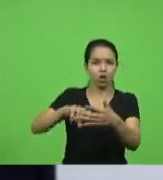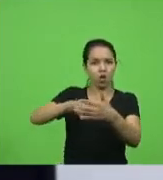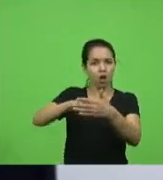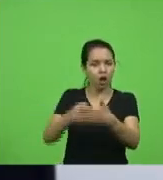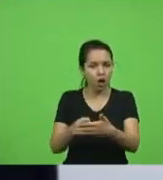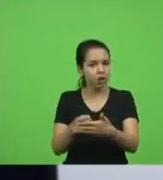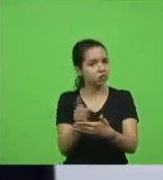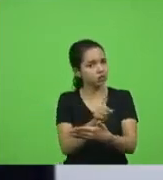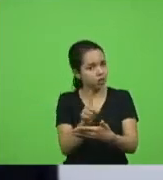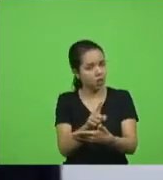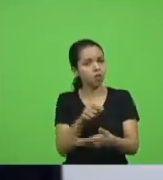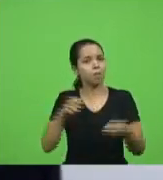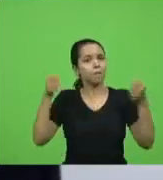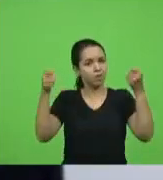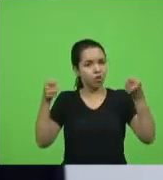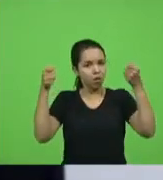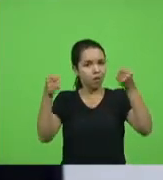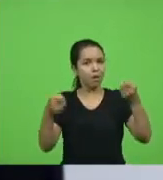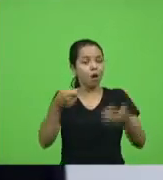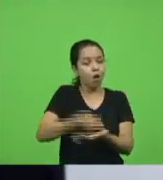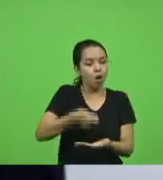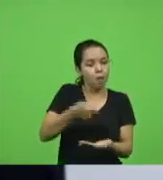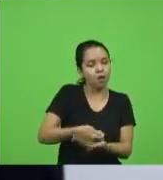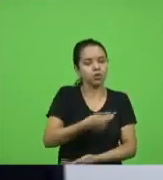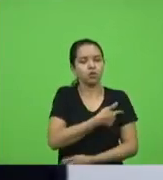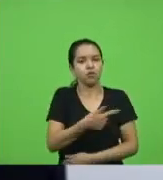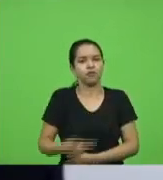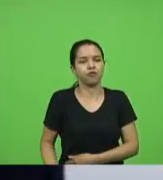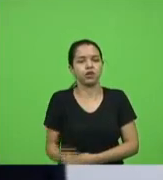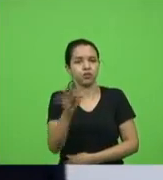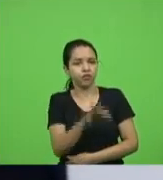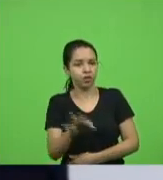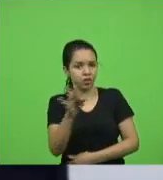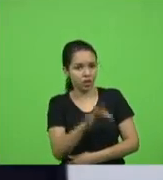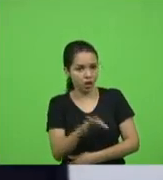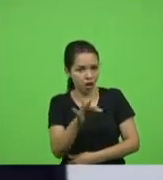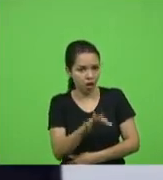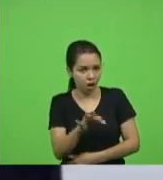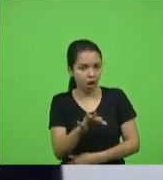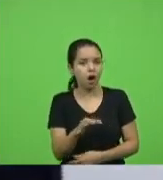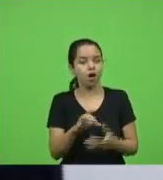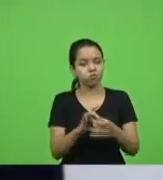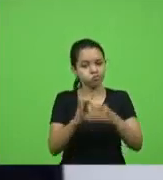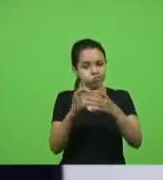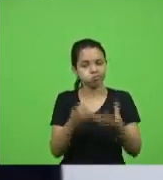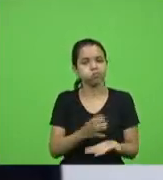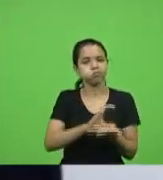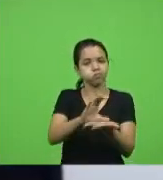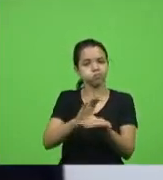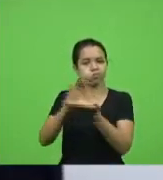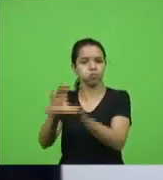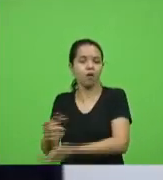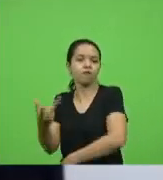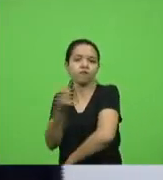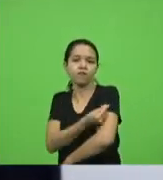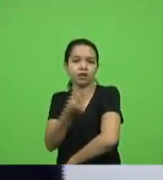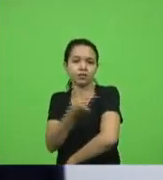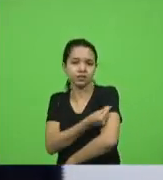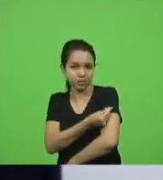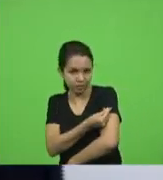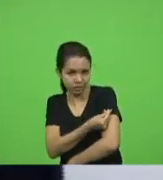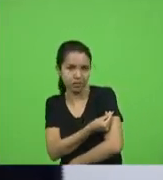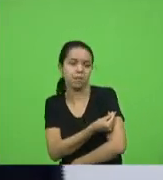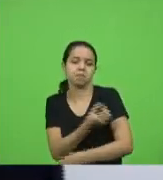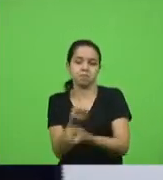protestar para cobrar do governo federal que efetivamente disponibilize para a